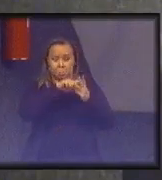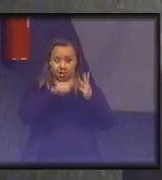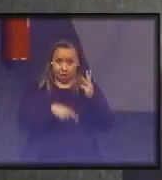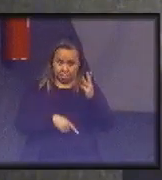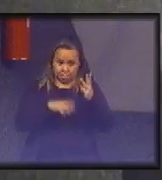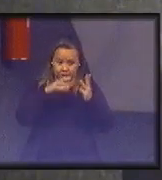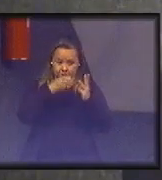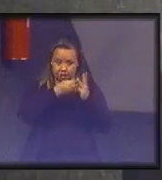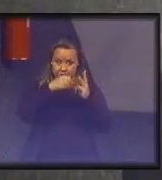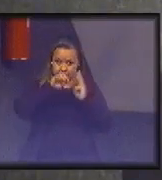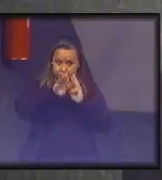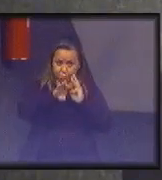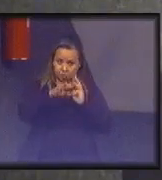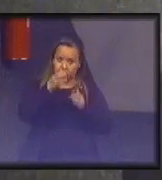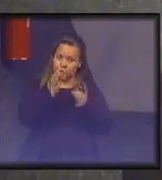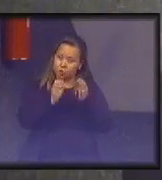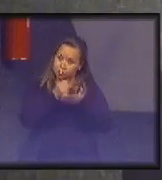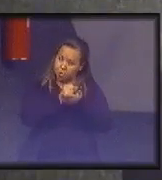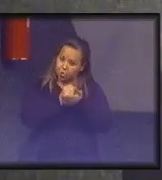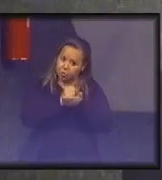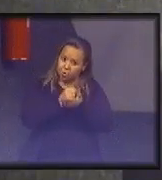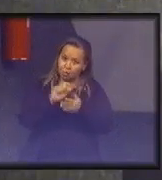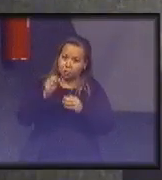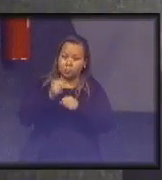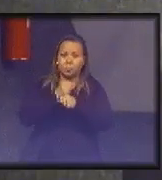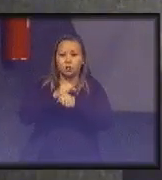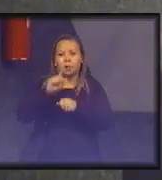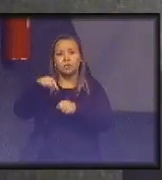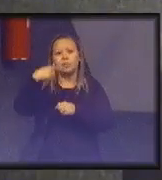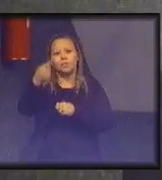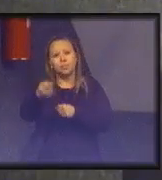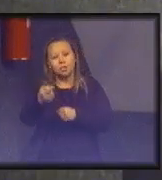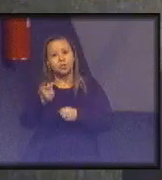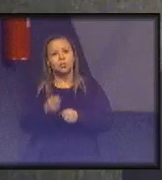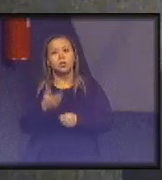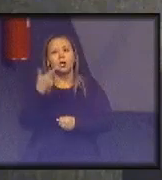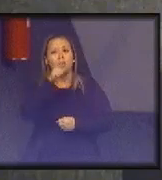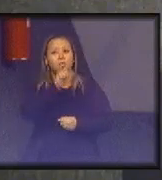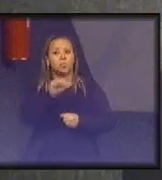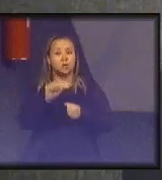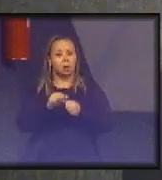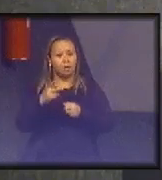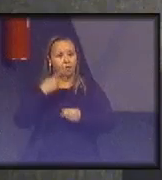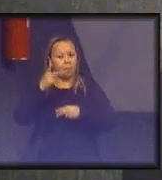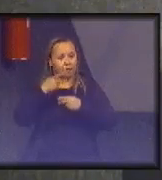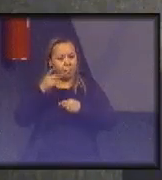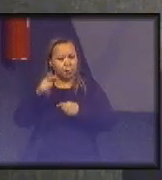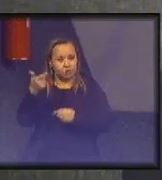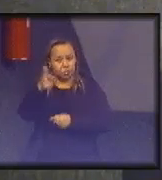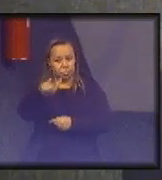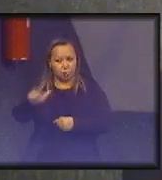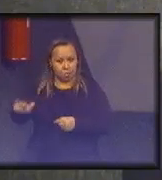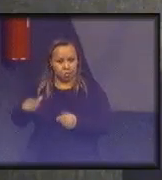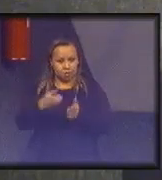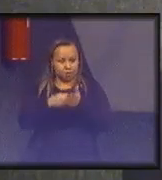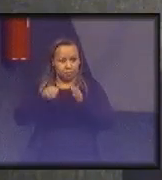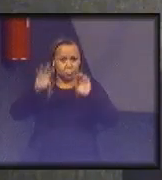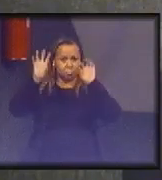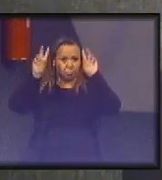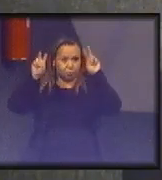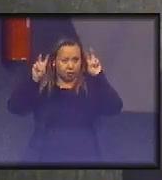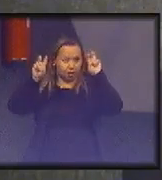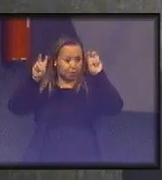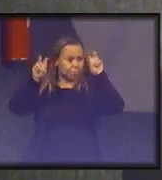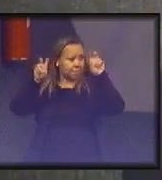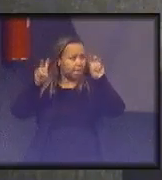comprolar, e, no ano que vem, gente consegue lançar um indicador composto, que é, inclusive, previsto na própria resolução. Então,